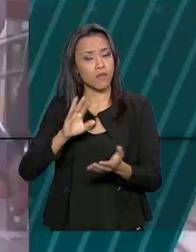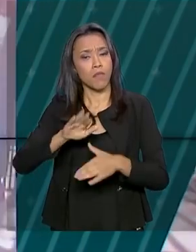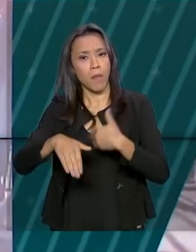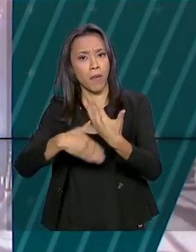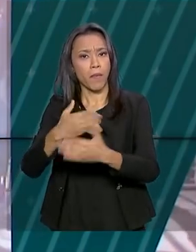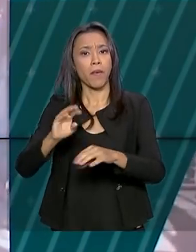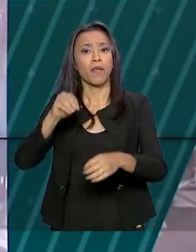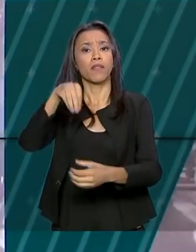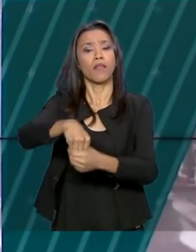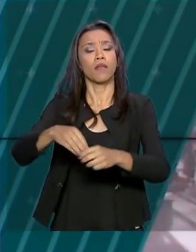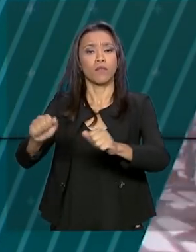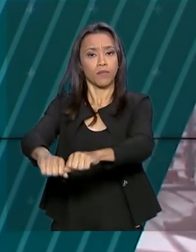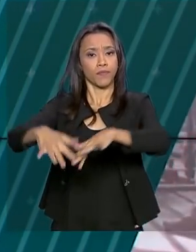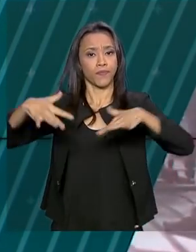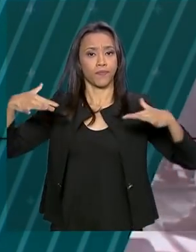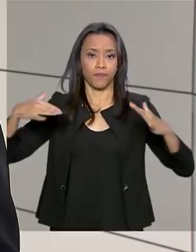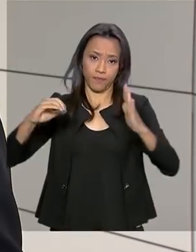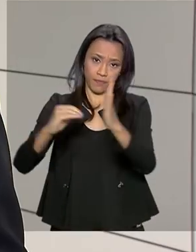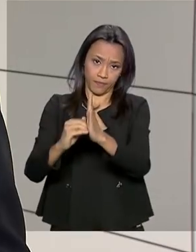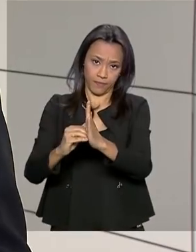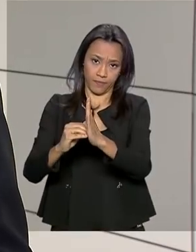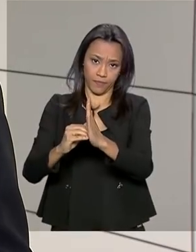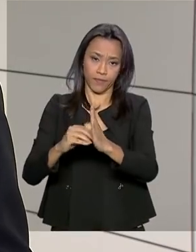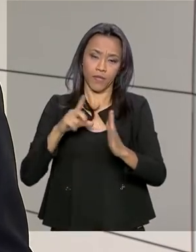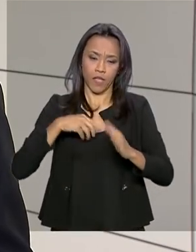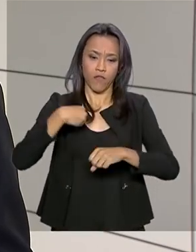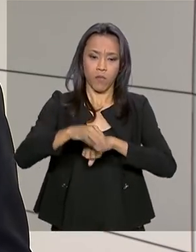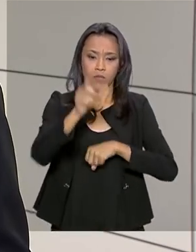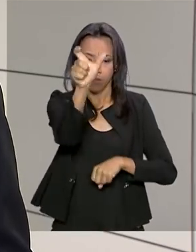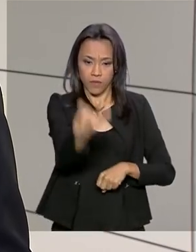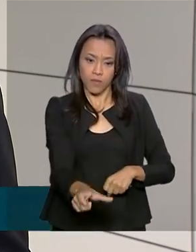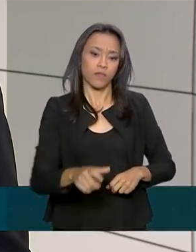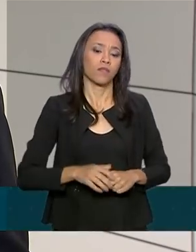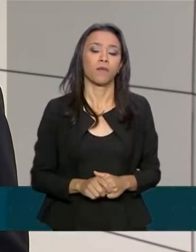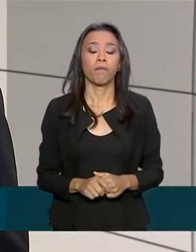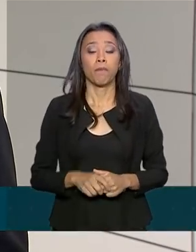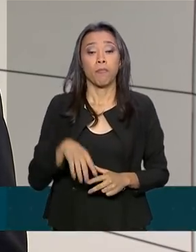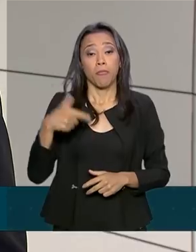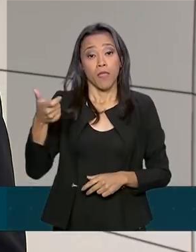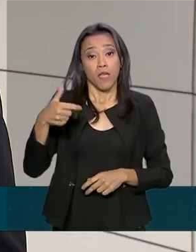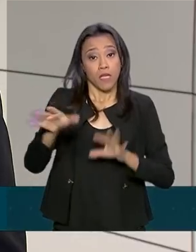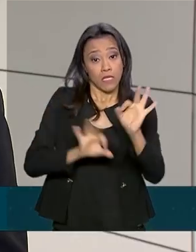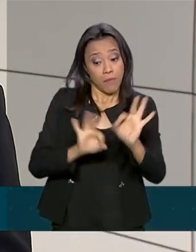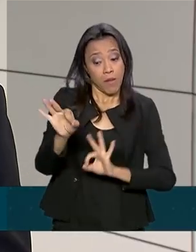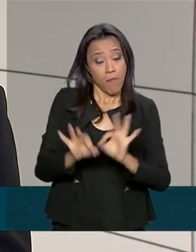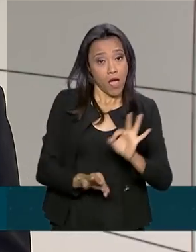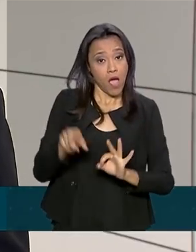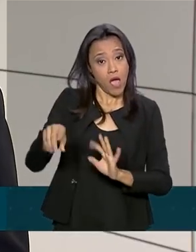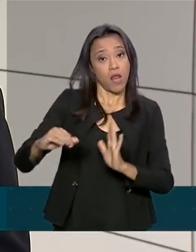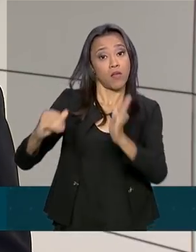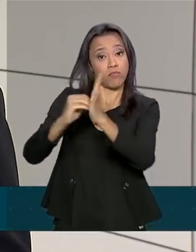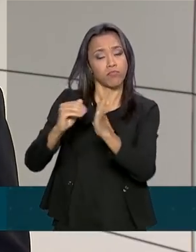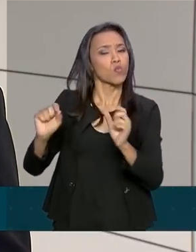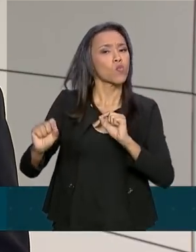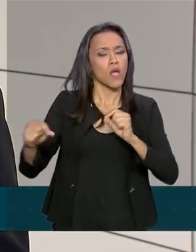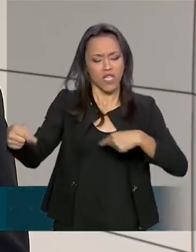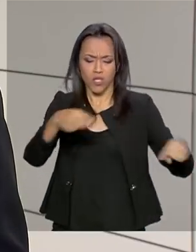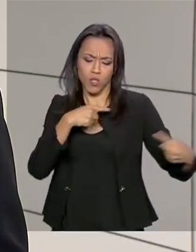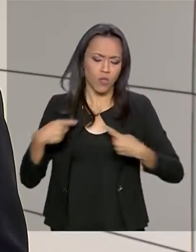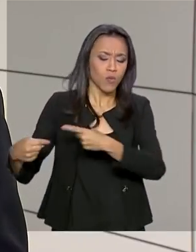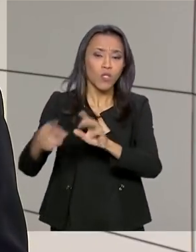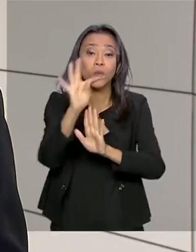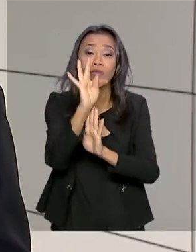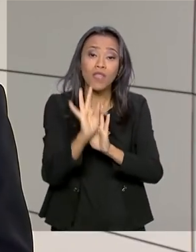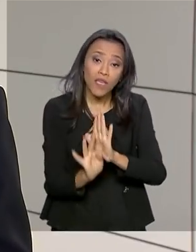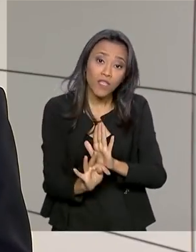Daniel Ito tem as informações. O Senado Federal se prepara para começar hoje a debater o texto da reforma